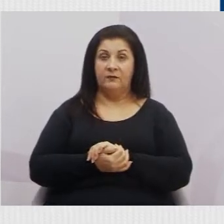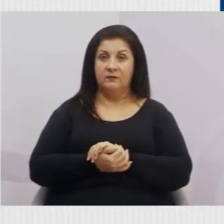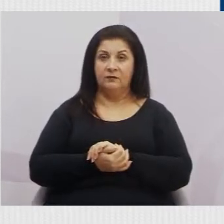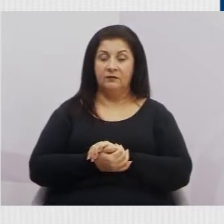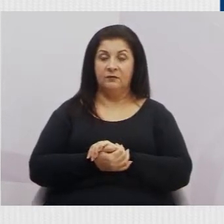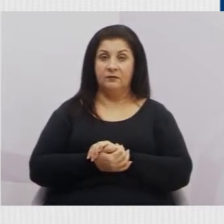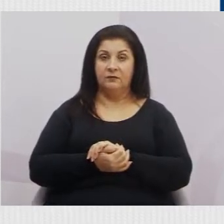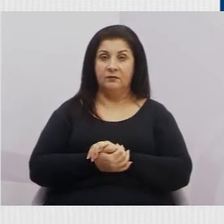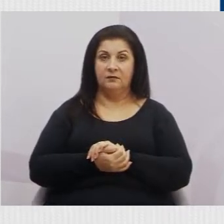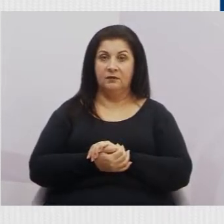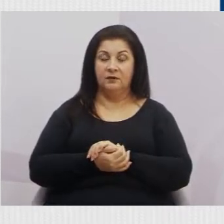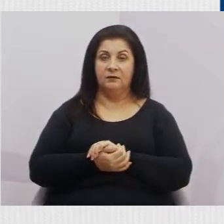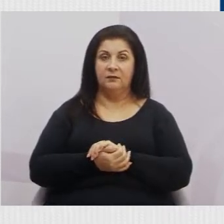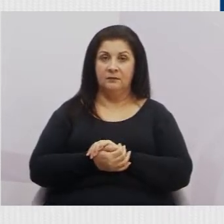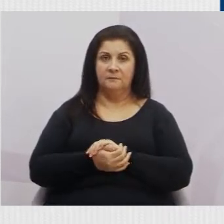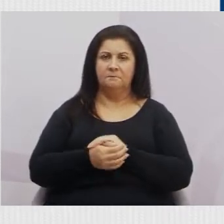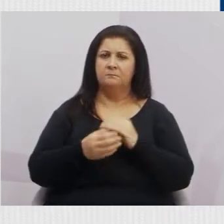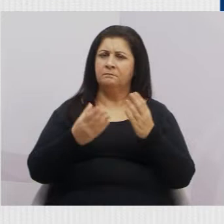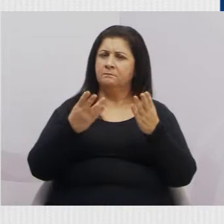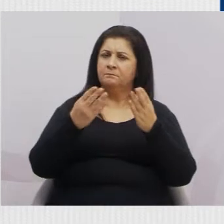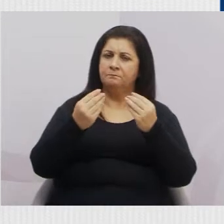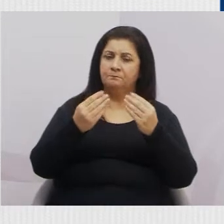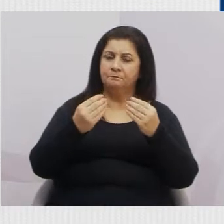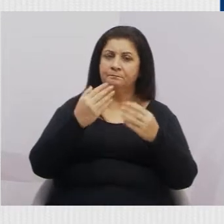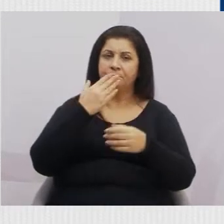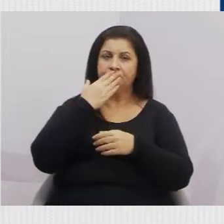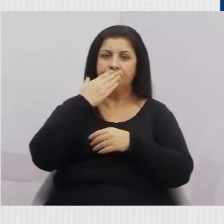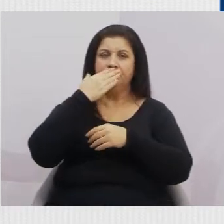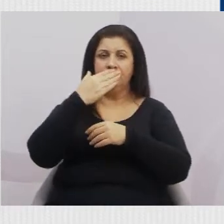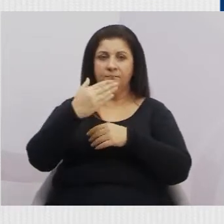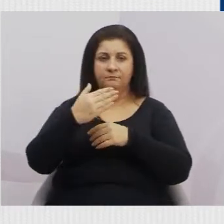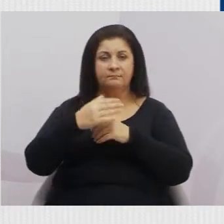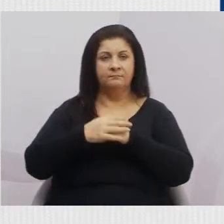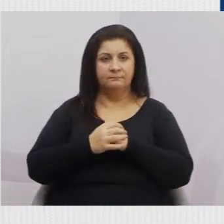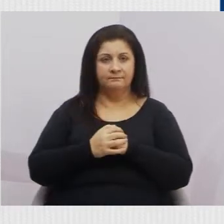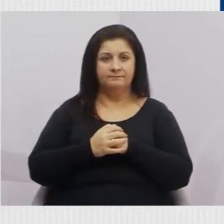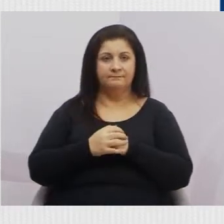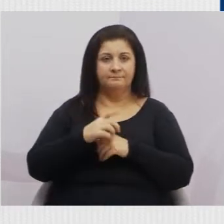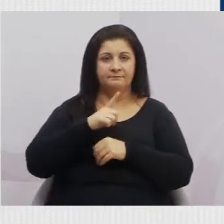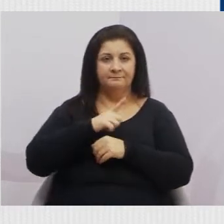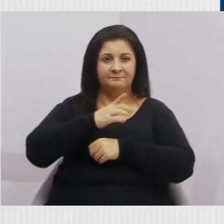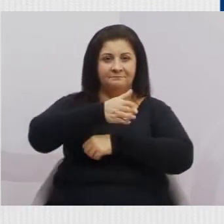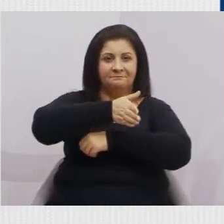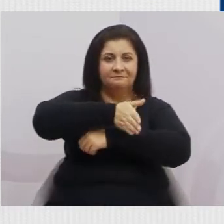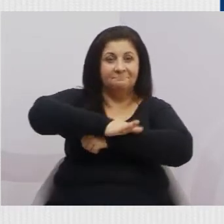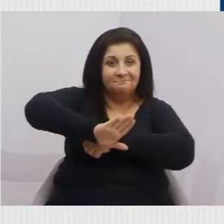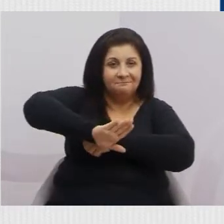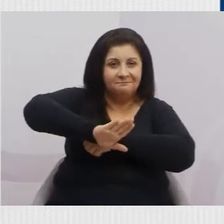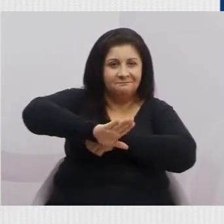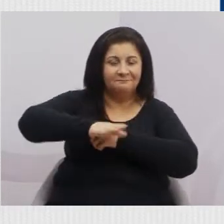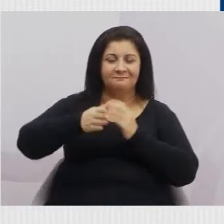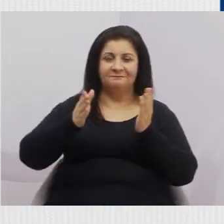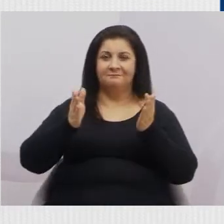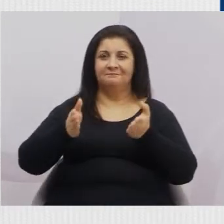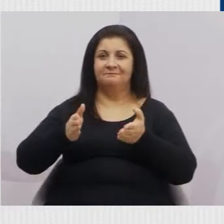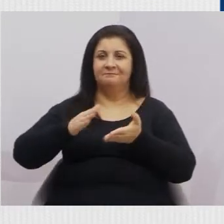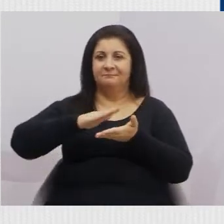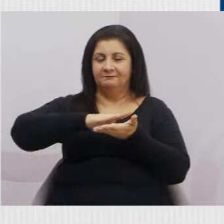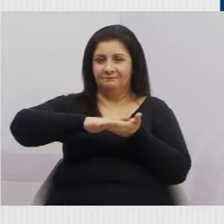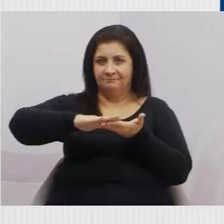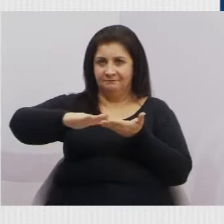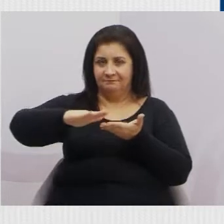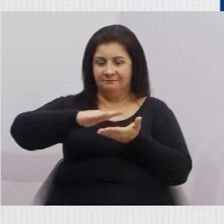casa, vários pedidos que têm sido feitos. Ali tinha um buraco, aí foi feita a